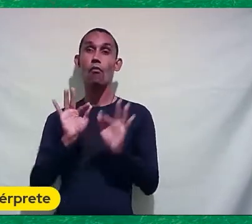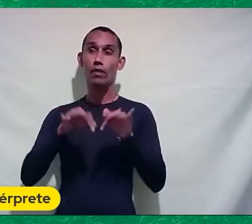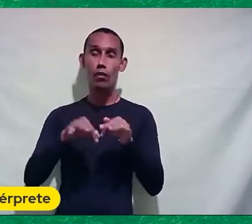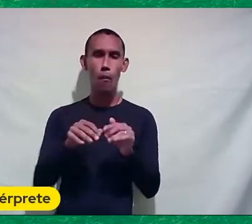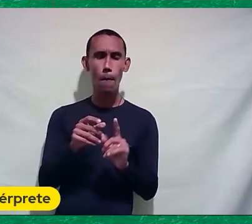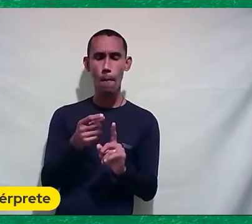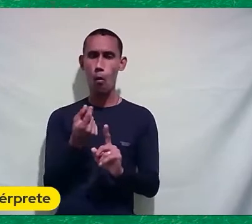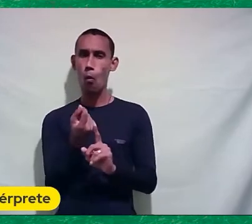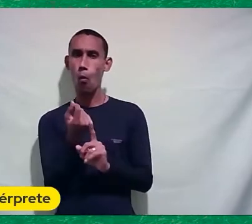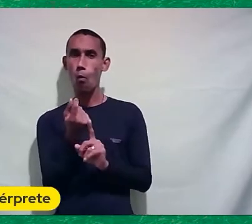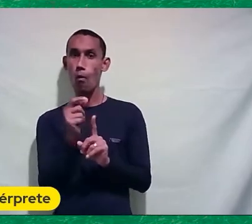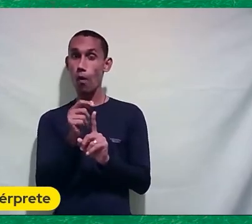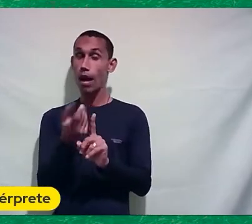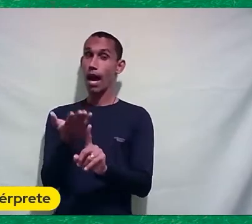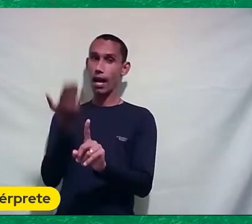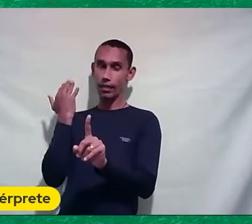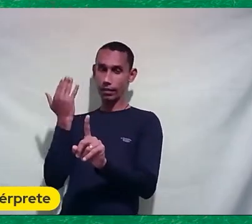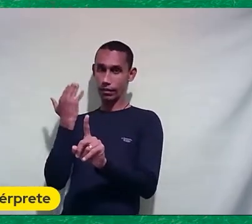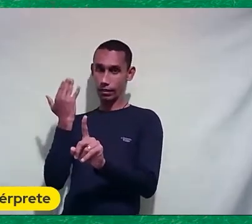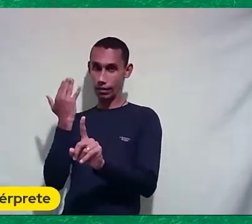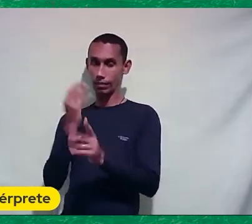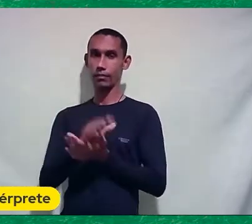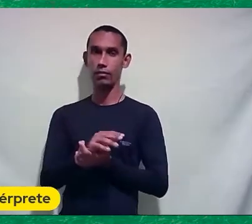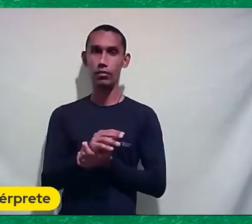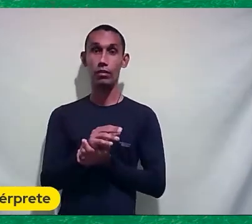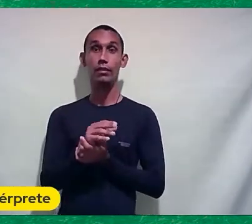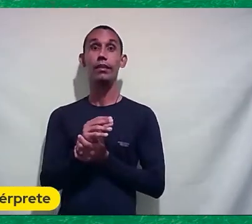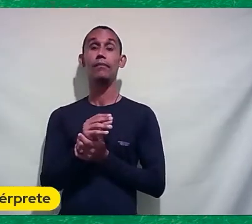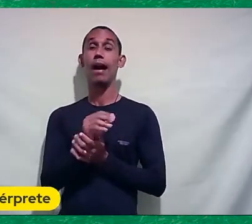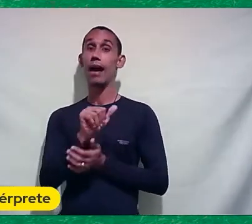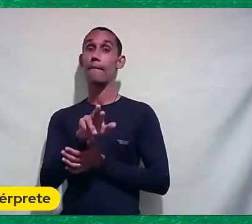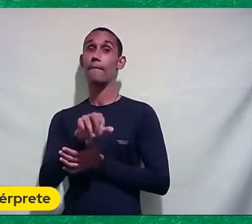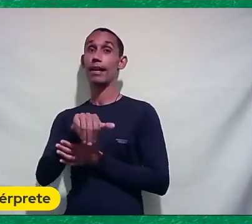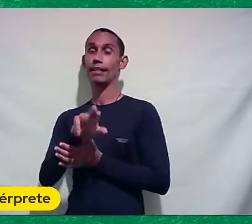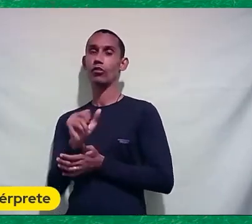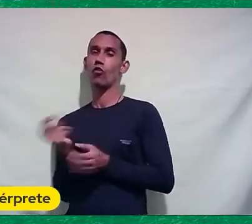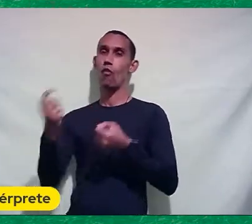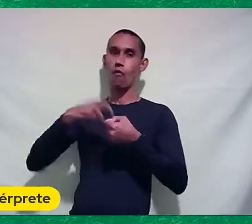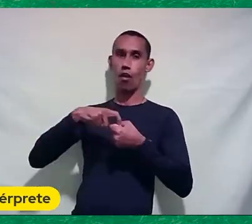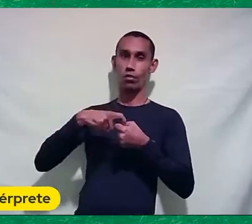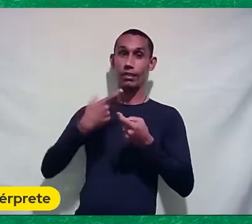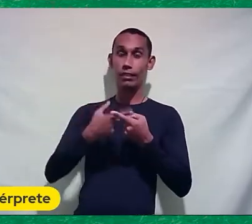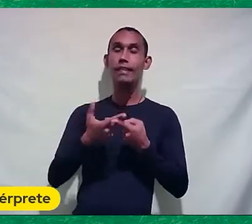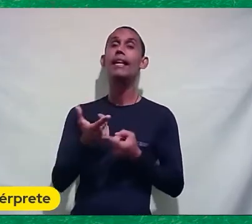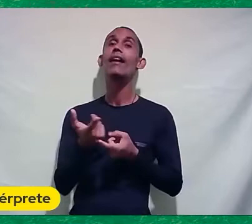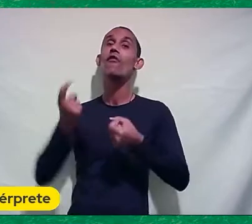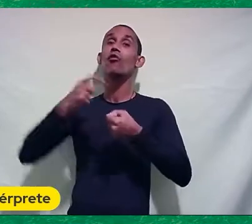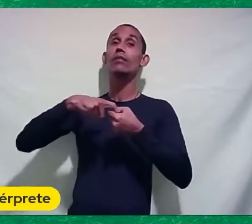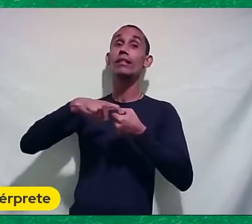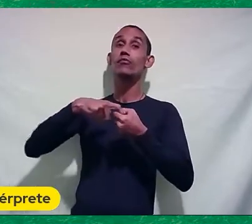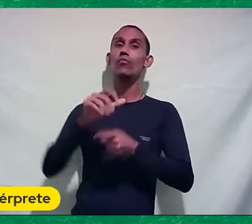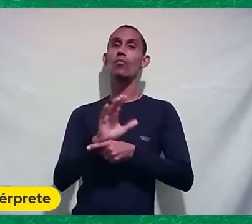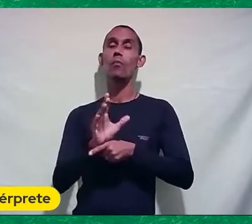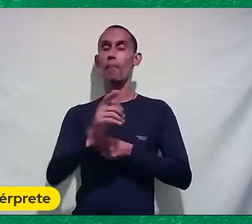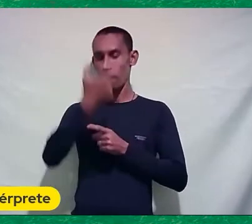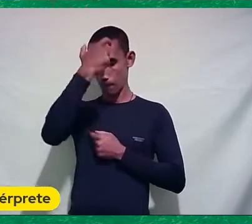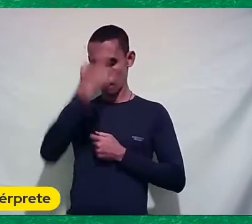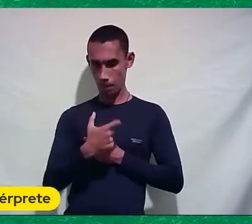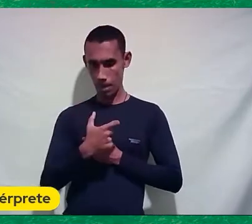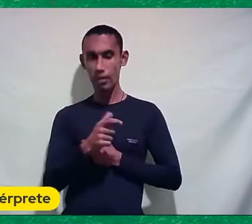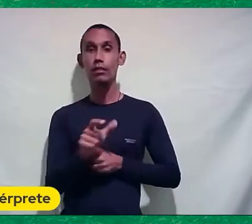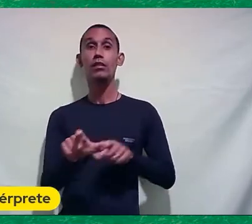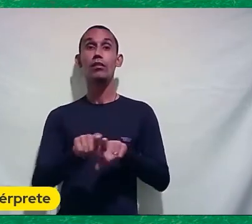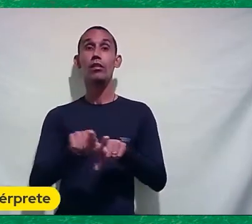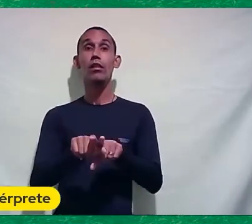penúltimo dele É um filme De retorno também De alguém que está retornando Como personagem Do Paulo